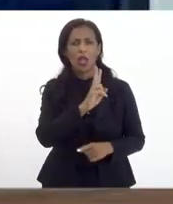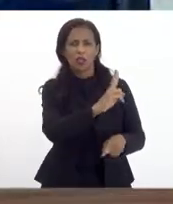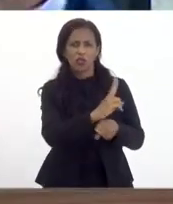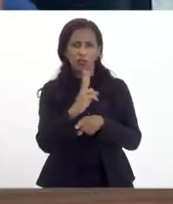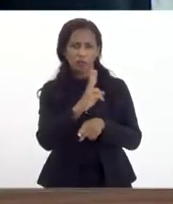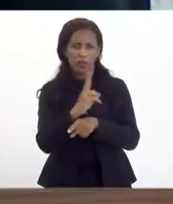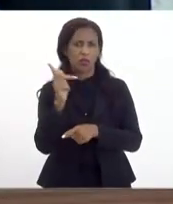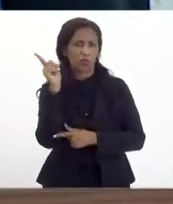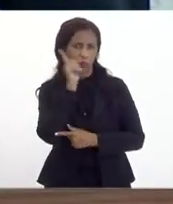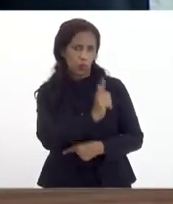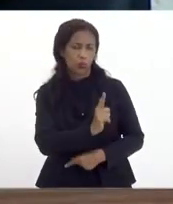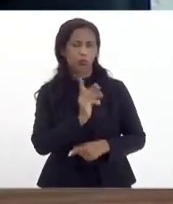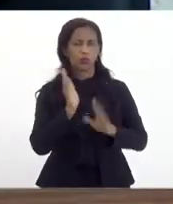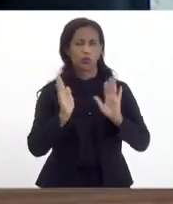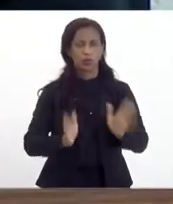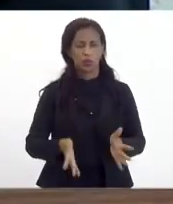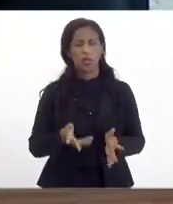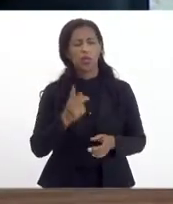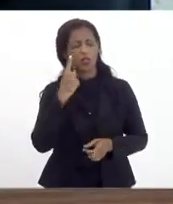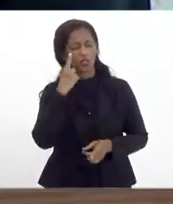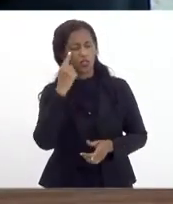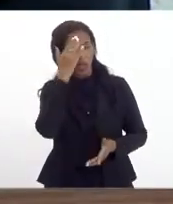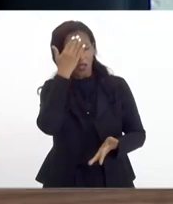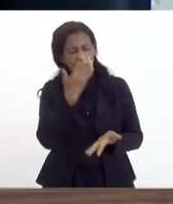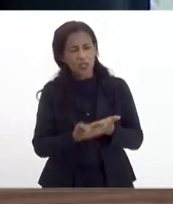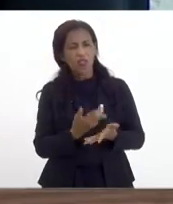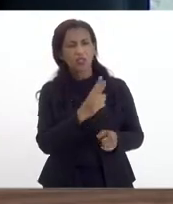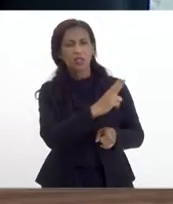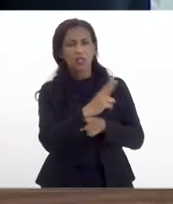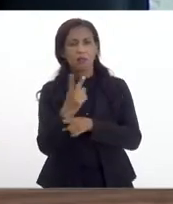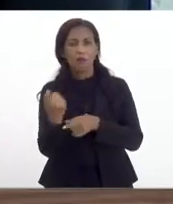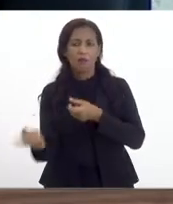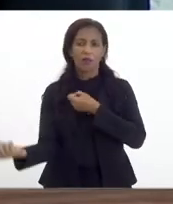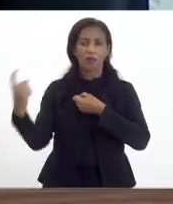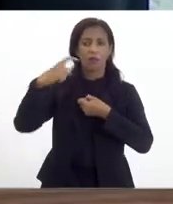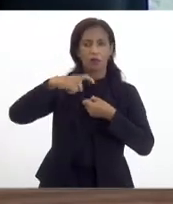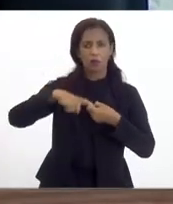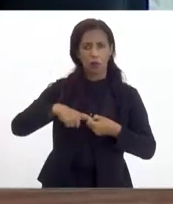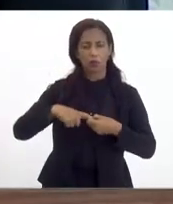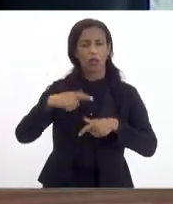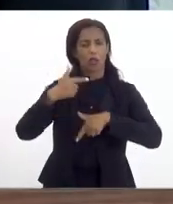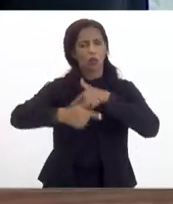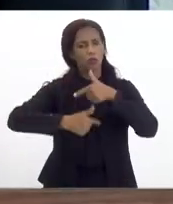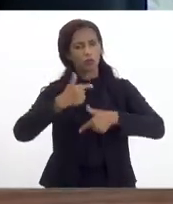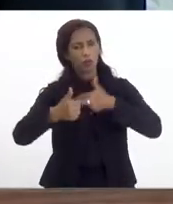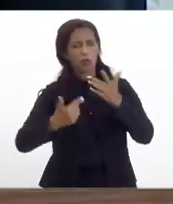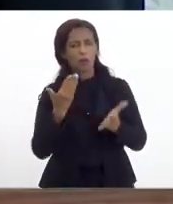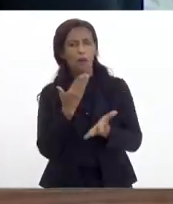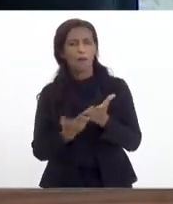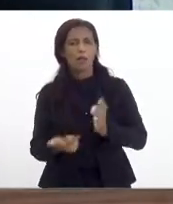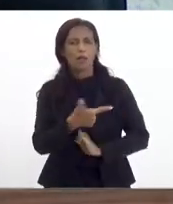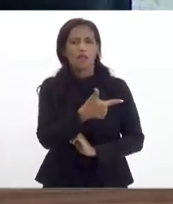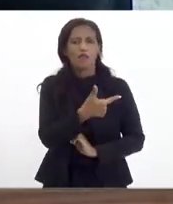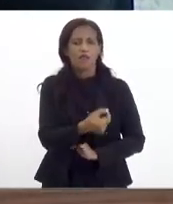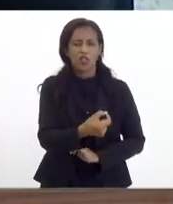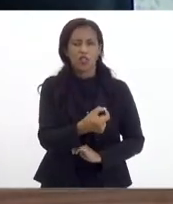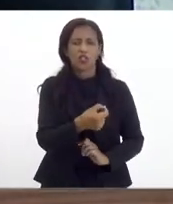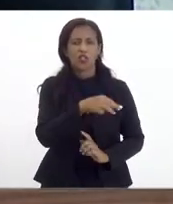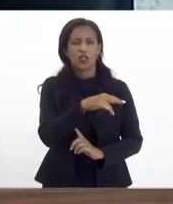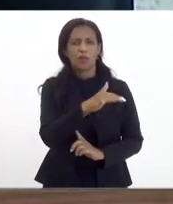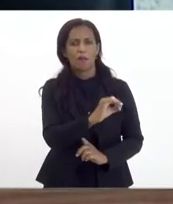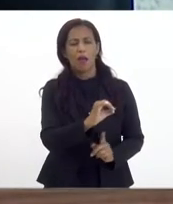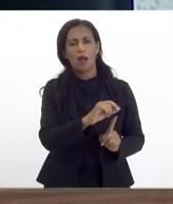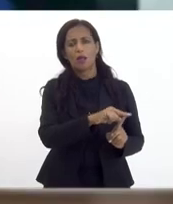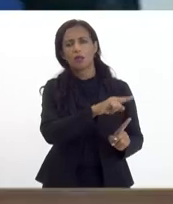que esses esses empréstimos podem inclusive fazer voltar os empregos que perdemos no ano de 20 de março a